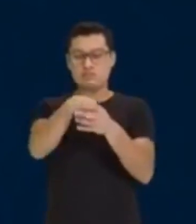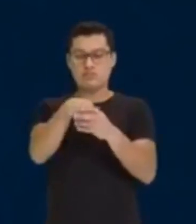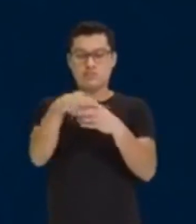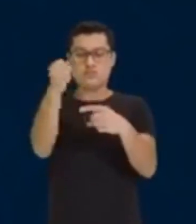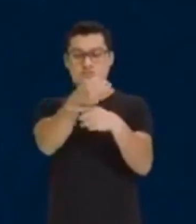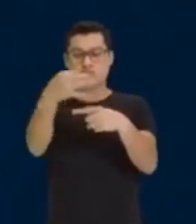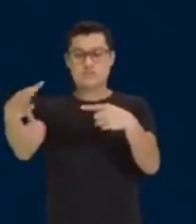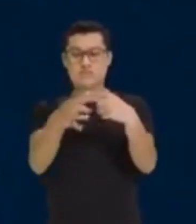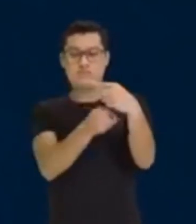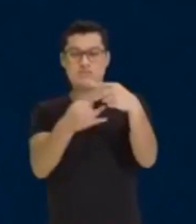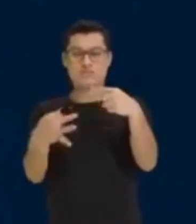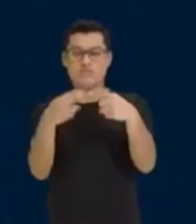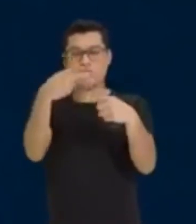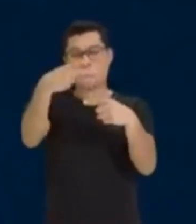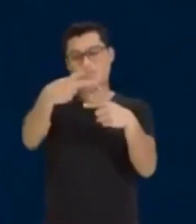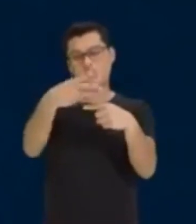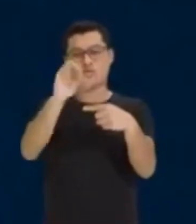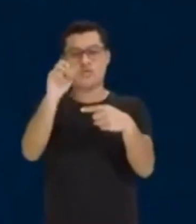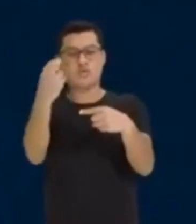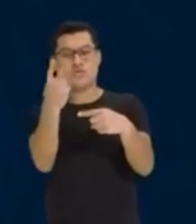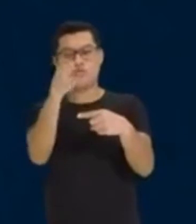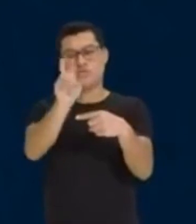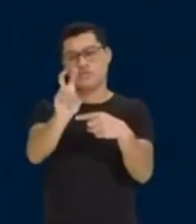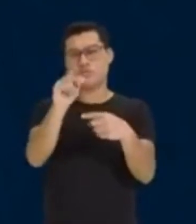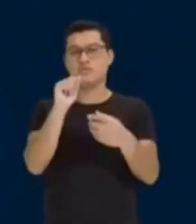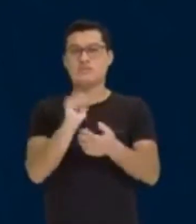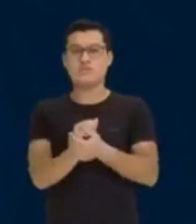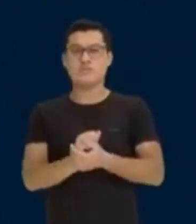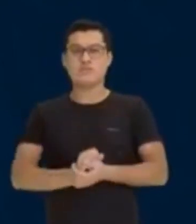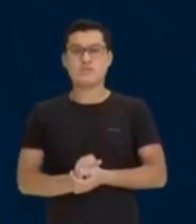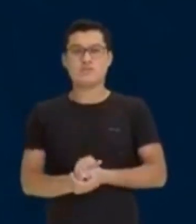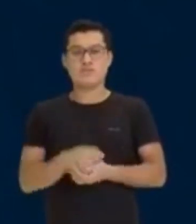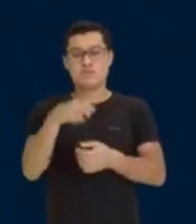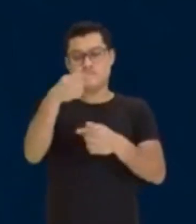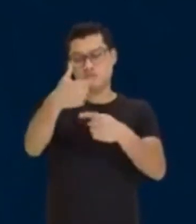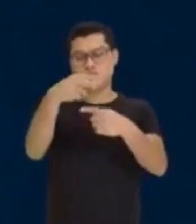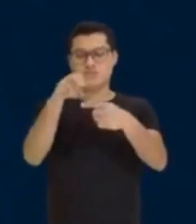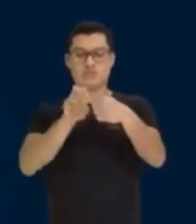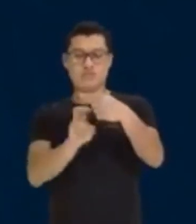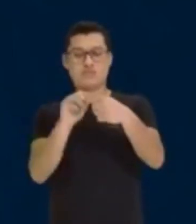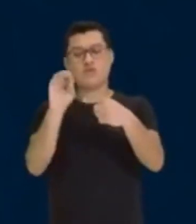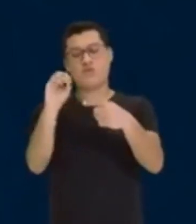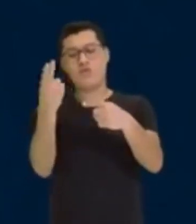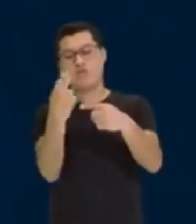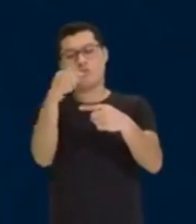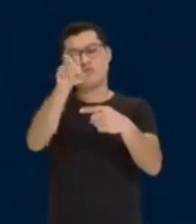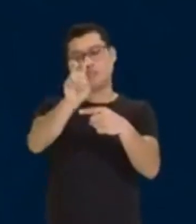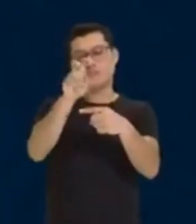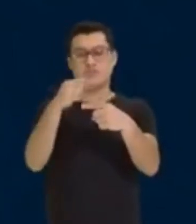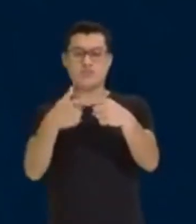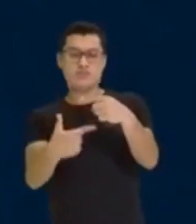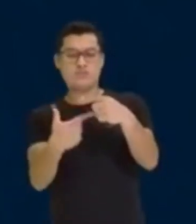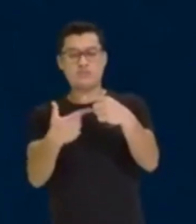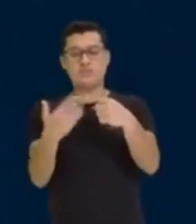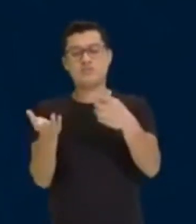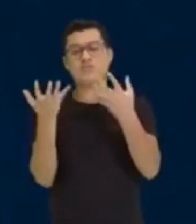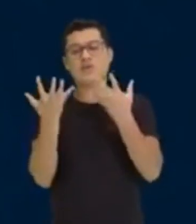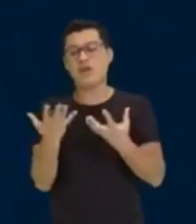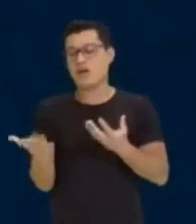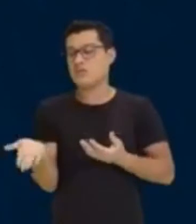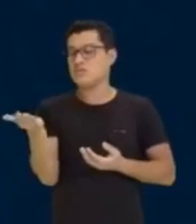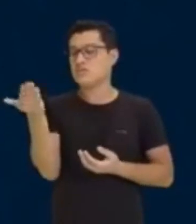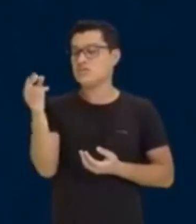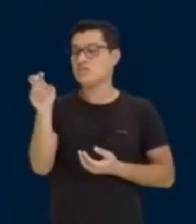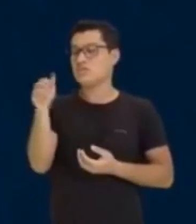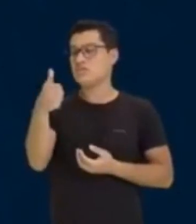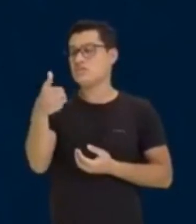razão envolvendo o 2 e o 5. Se tu coloca o 2 em cima, o 5 embaixo e vice-versa. Mas se eu quero aumentar esses 100 reais, o eu vou ter